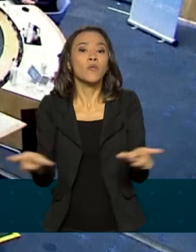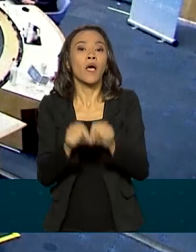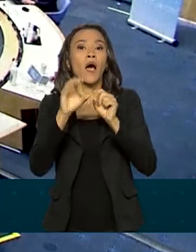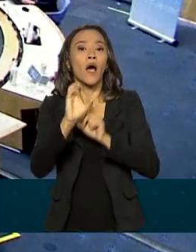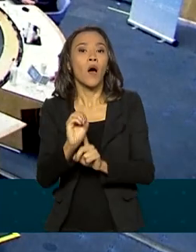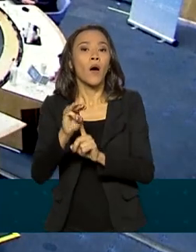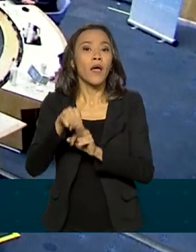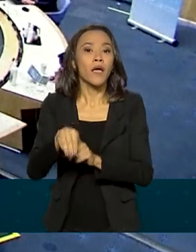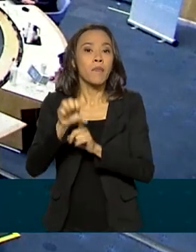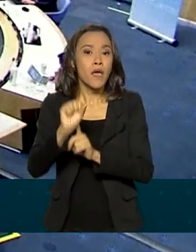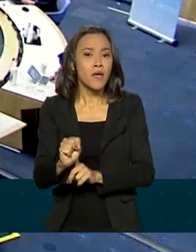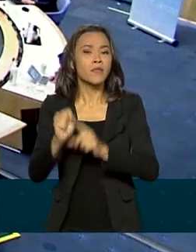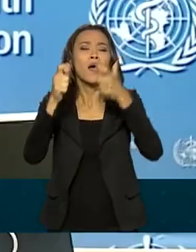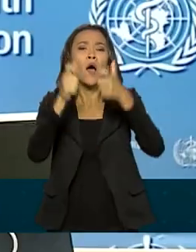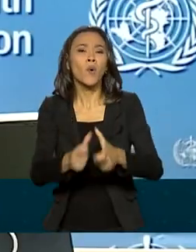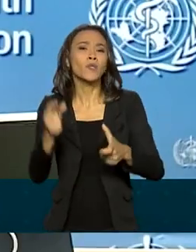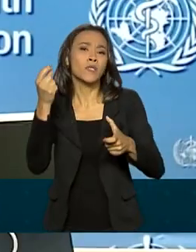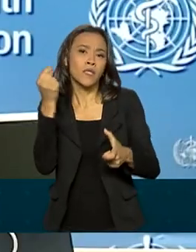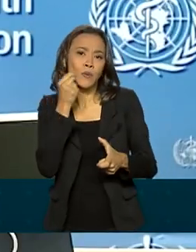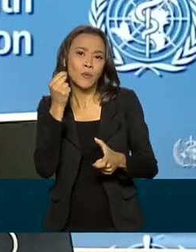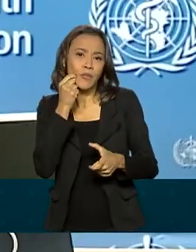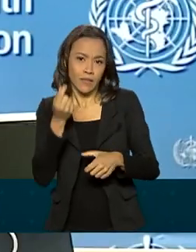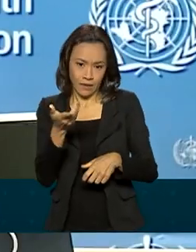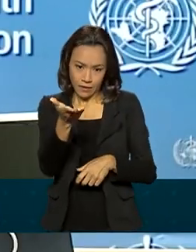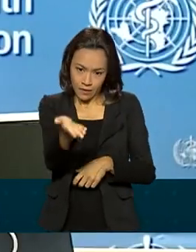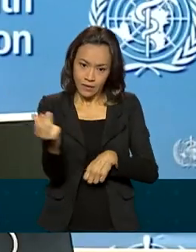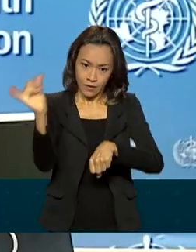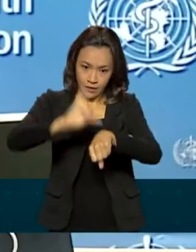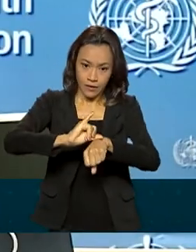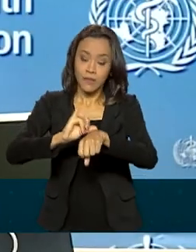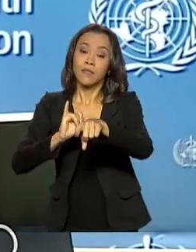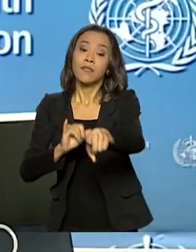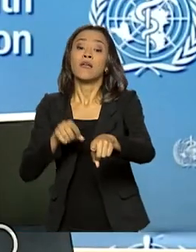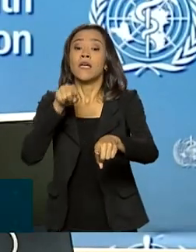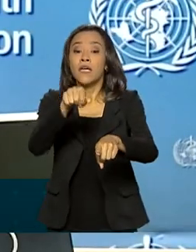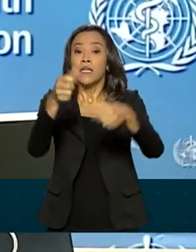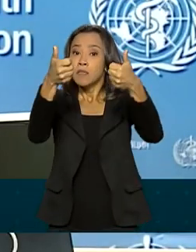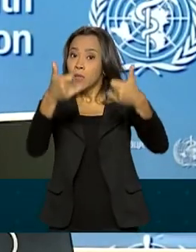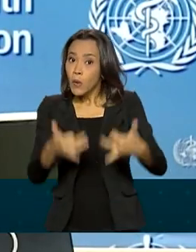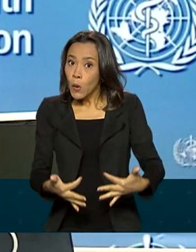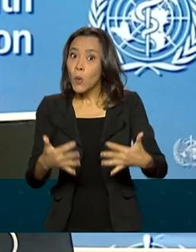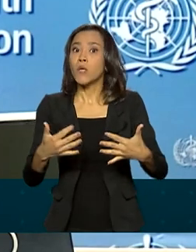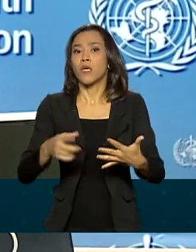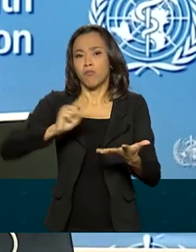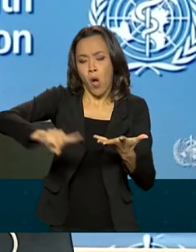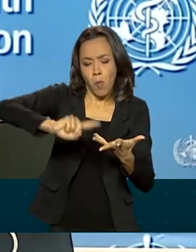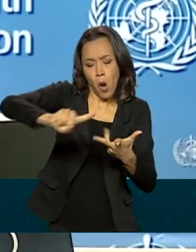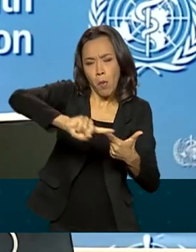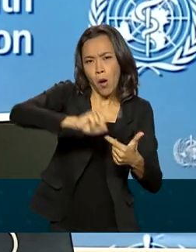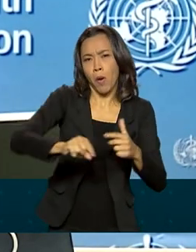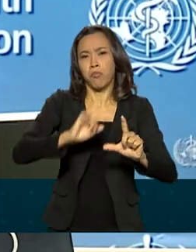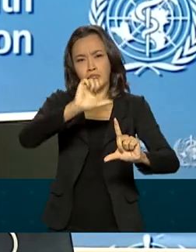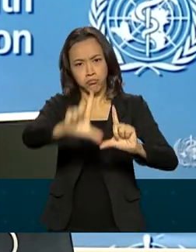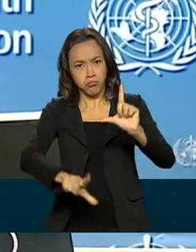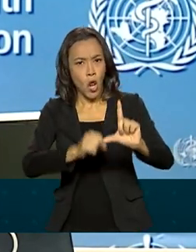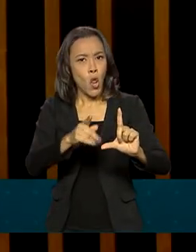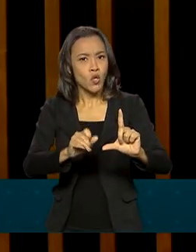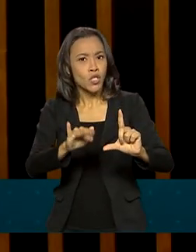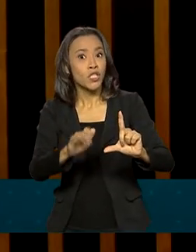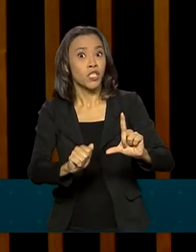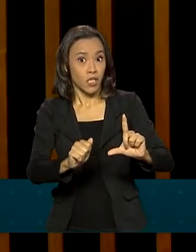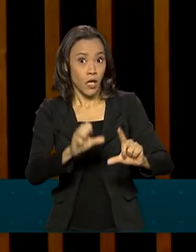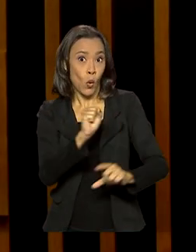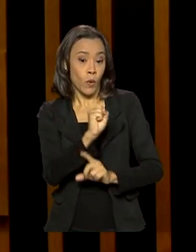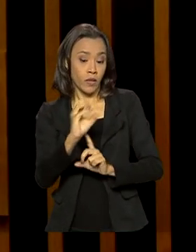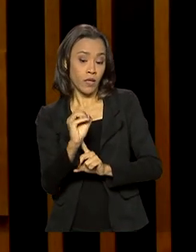Genebra, na Suíça, Tedros Adhanom disse que, frente às dificuldades logísticas do Brasil, ter 80% dos indígenas